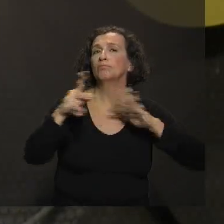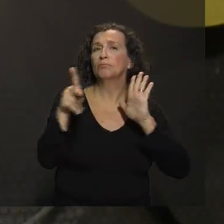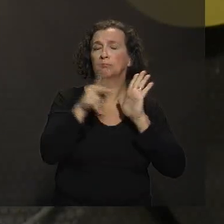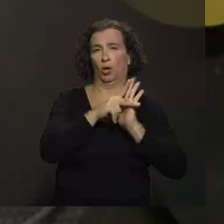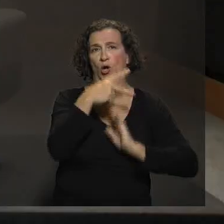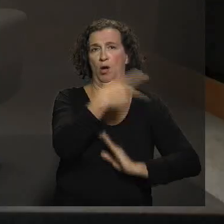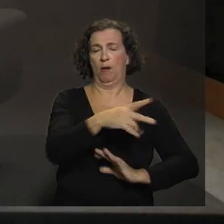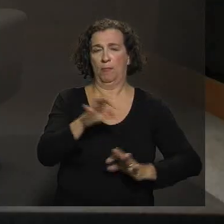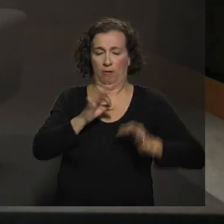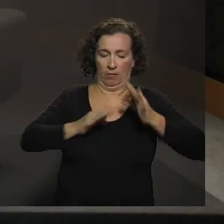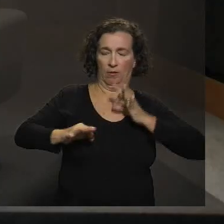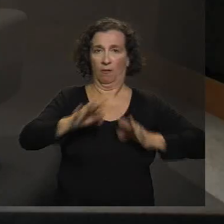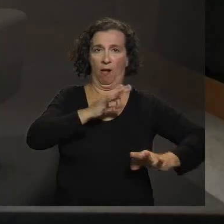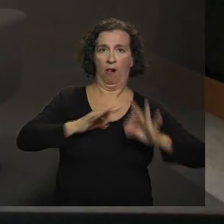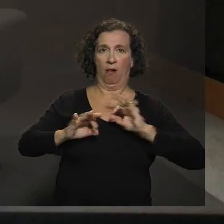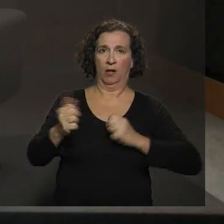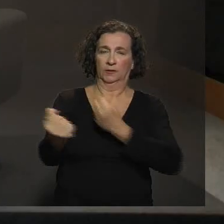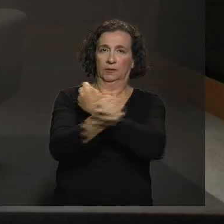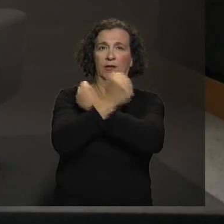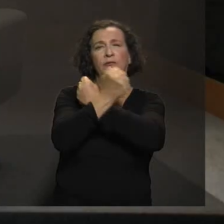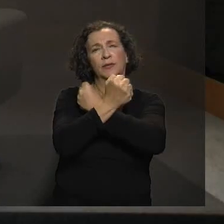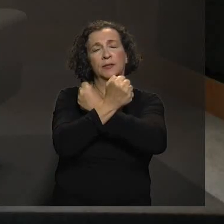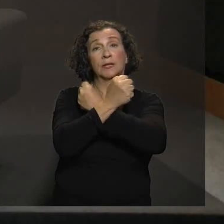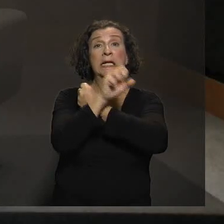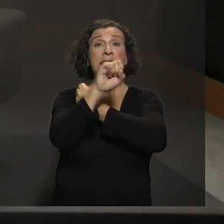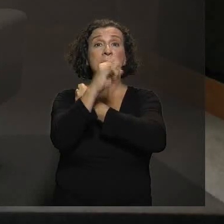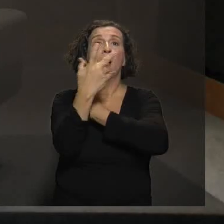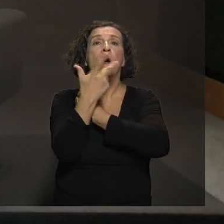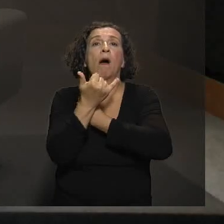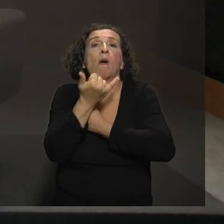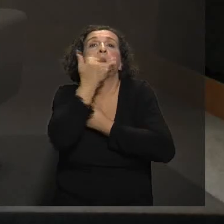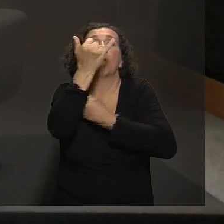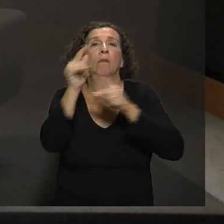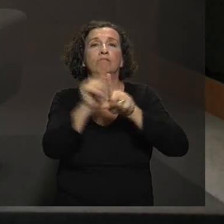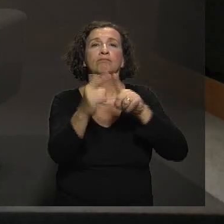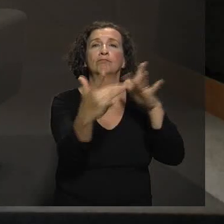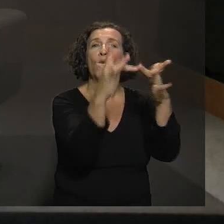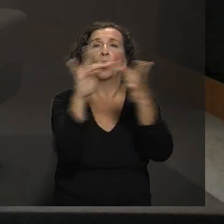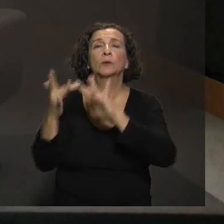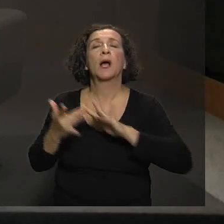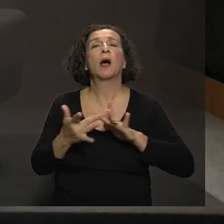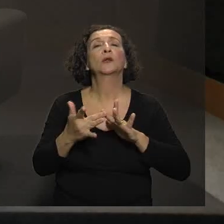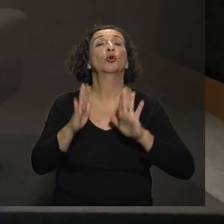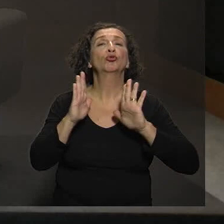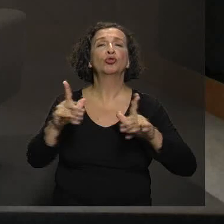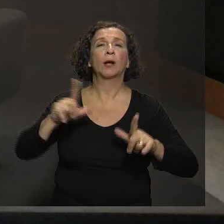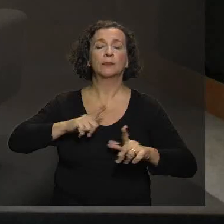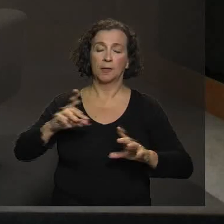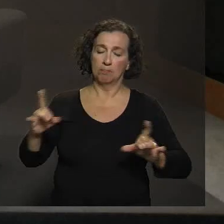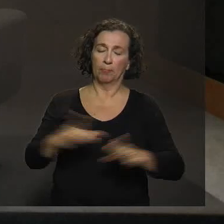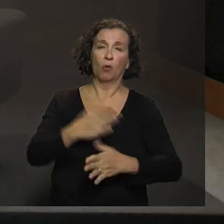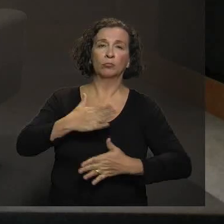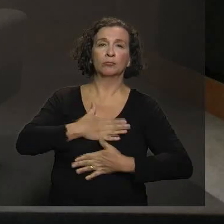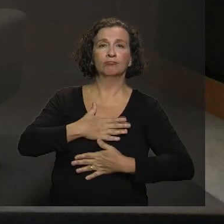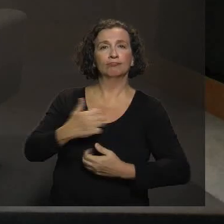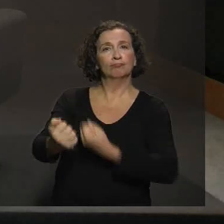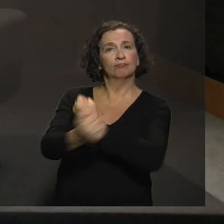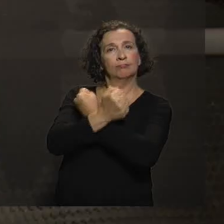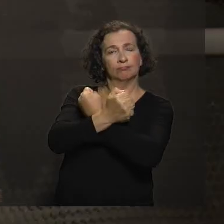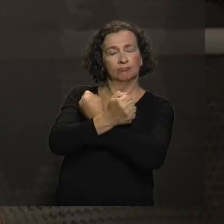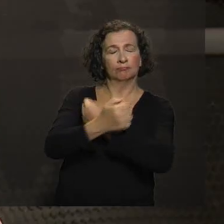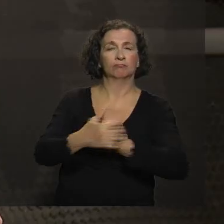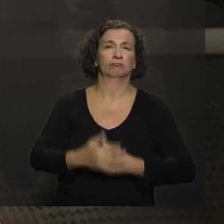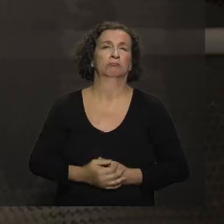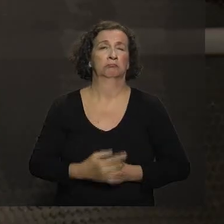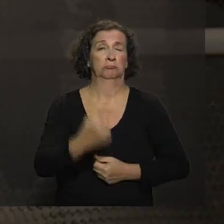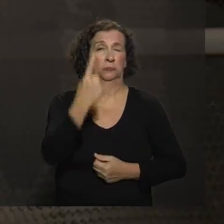defesa. Porque se ele vier a entrar em contato com alguma dessas doenças, ele aí já tem as suas próprias células de defesa. Um